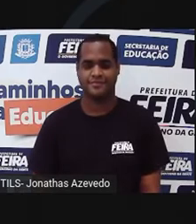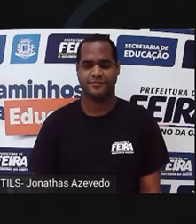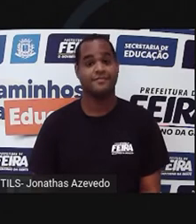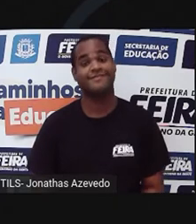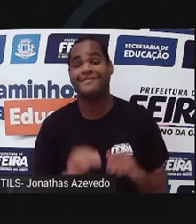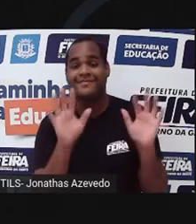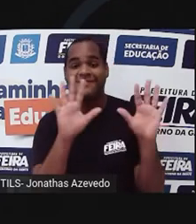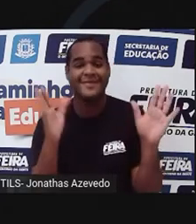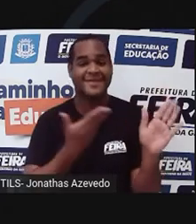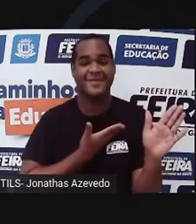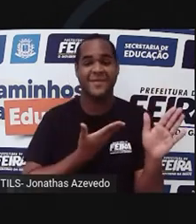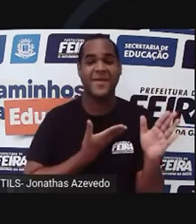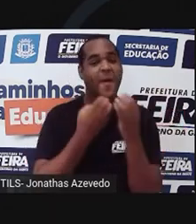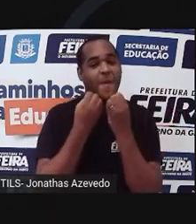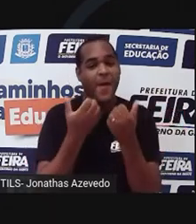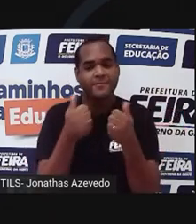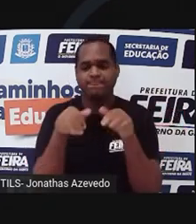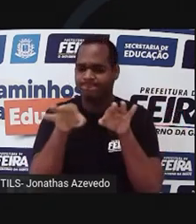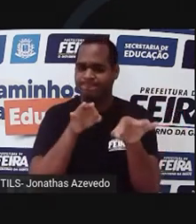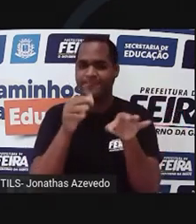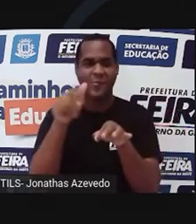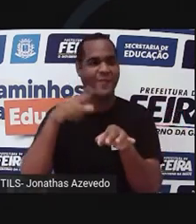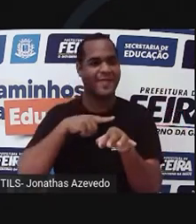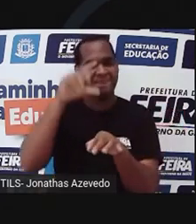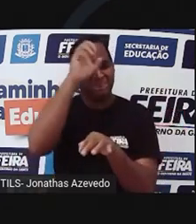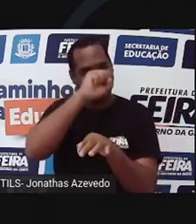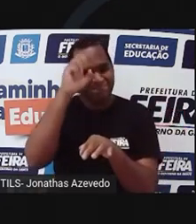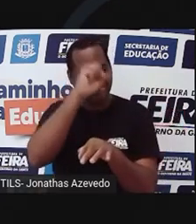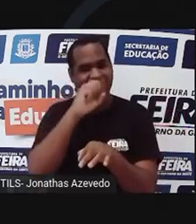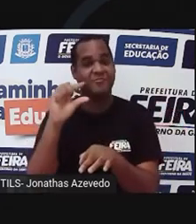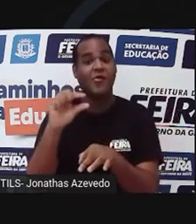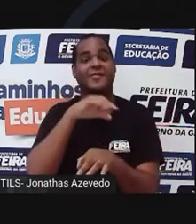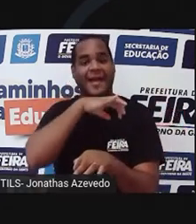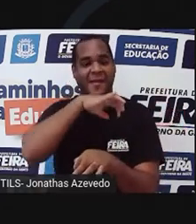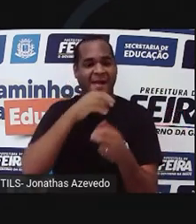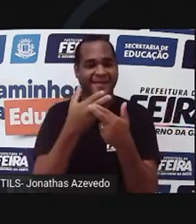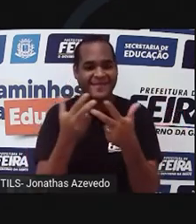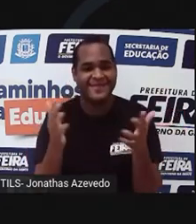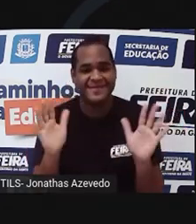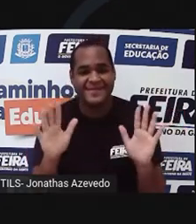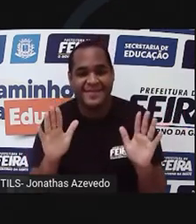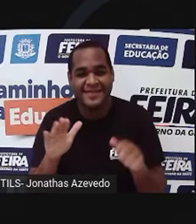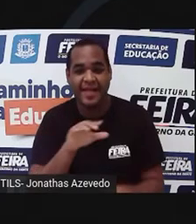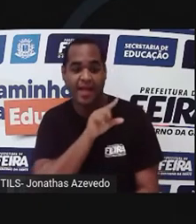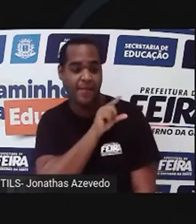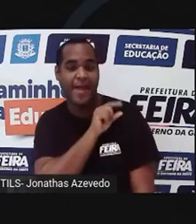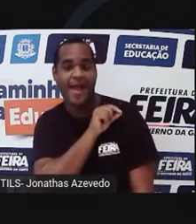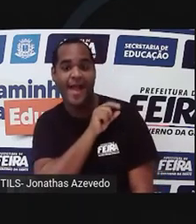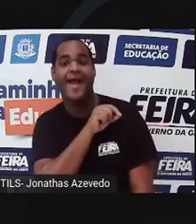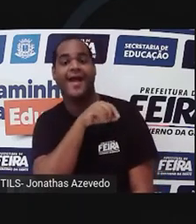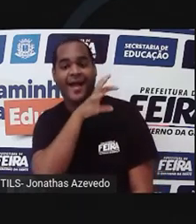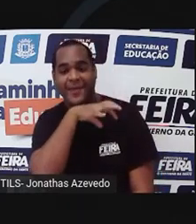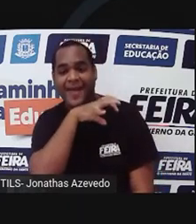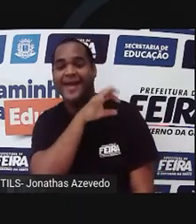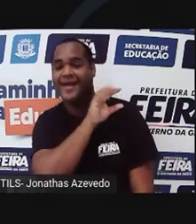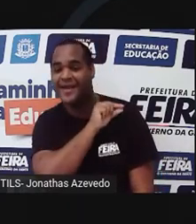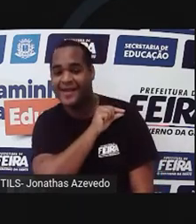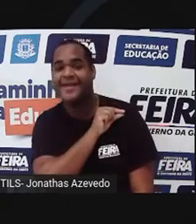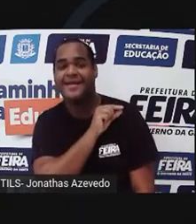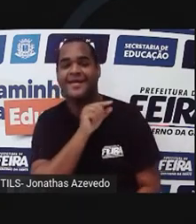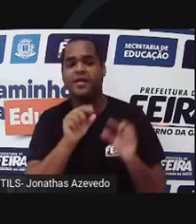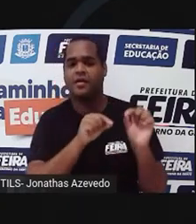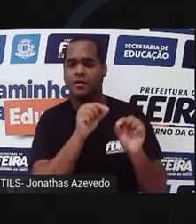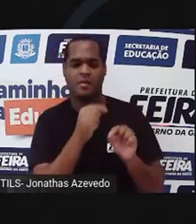Olá, amigos! Preparados para aprender um pouco mais sobre os animais? Ah! Ah! Animais! Animais! Ei,